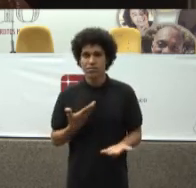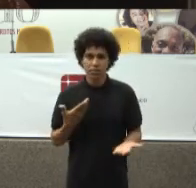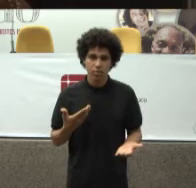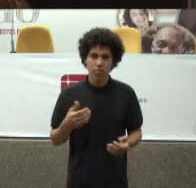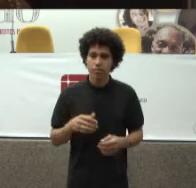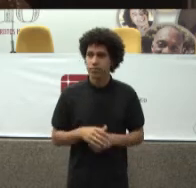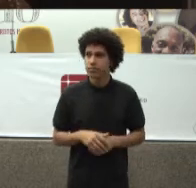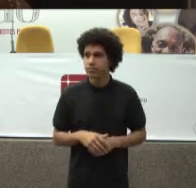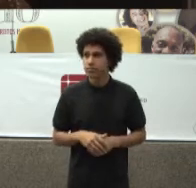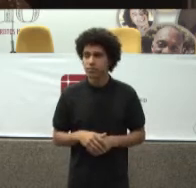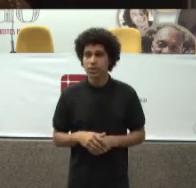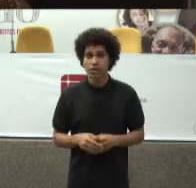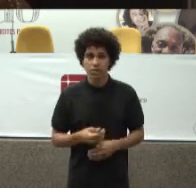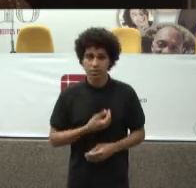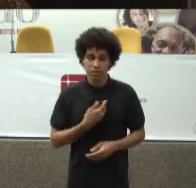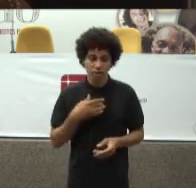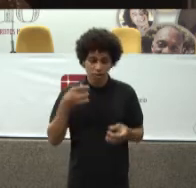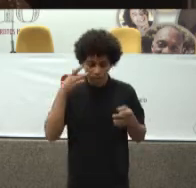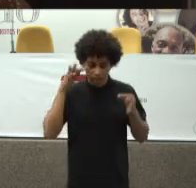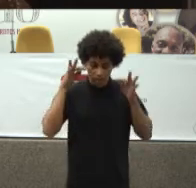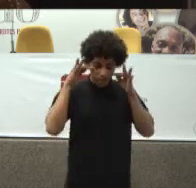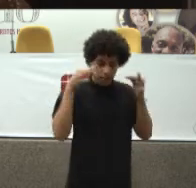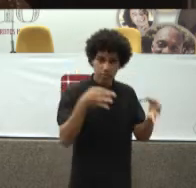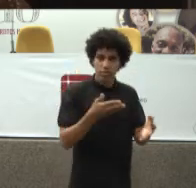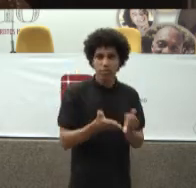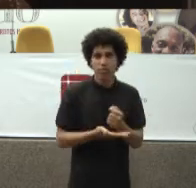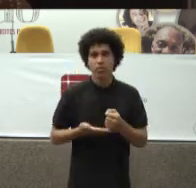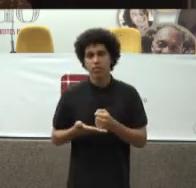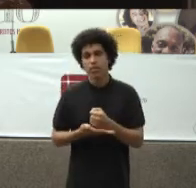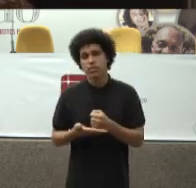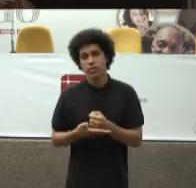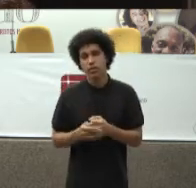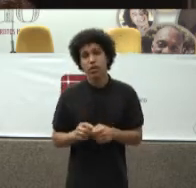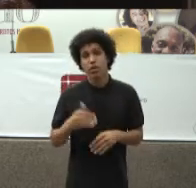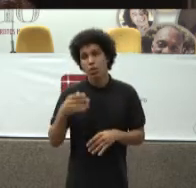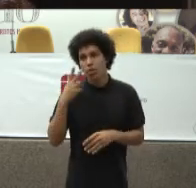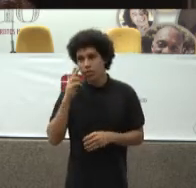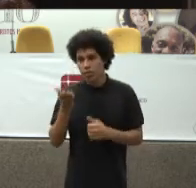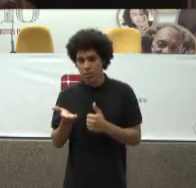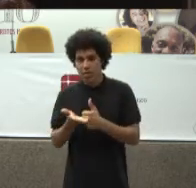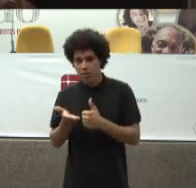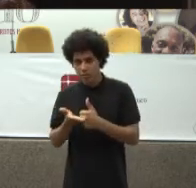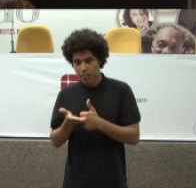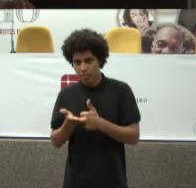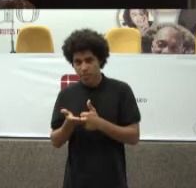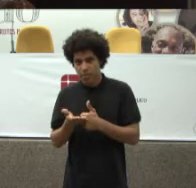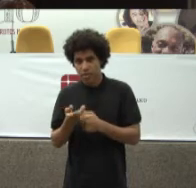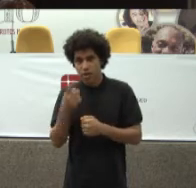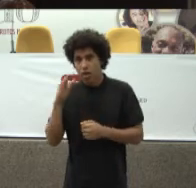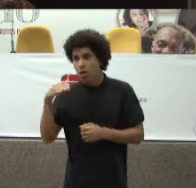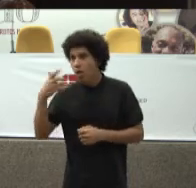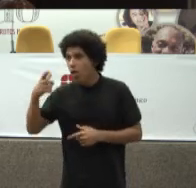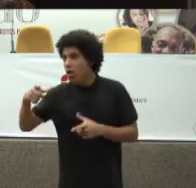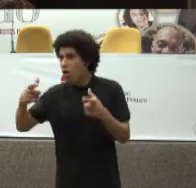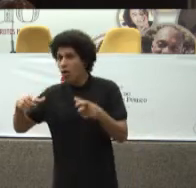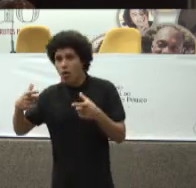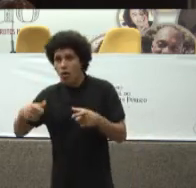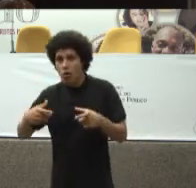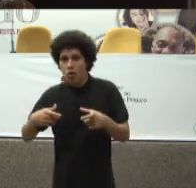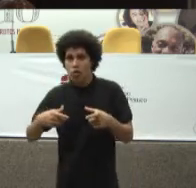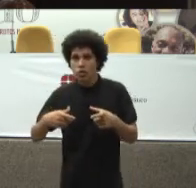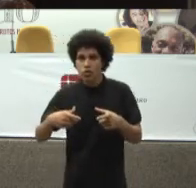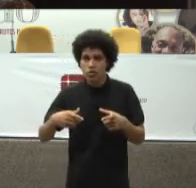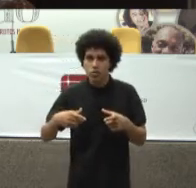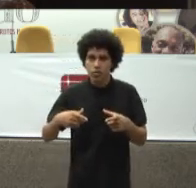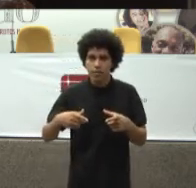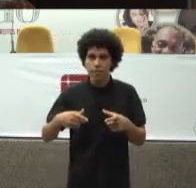% Na atenção Básica Quando a gente Vai para a média Complexidade Onde o SUS Compete com a Saúde